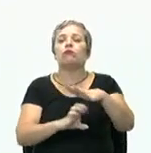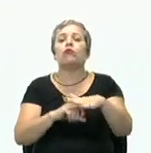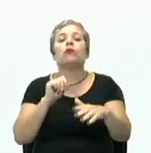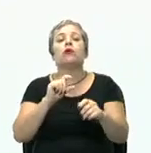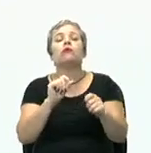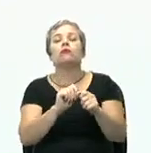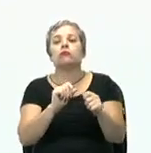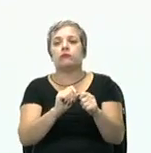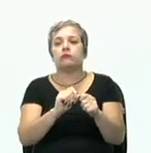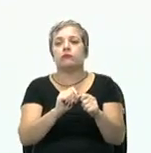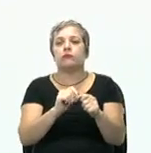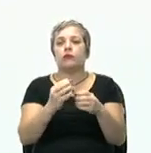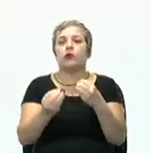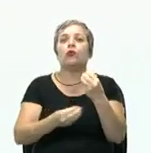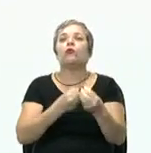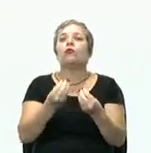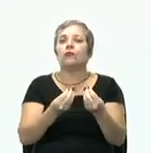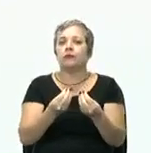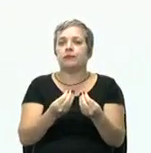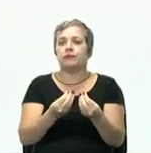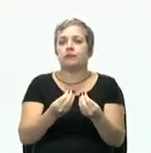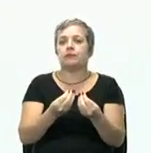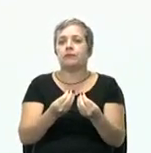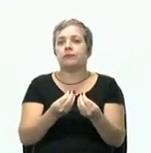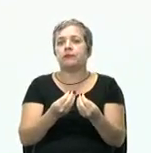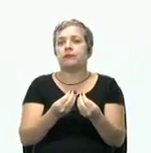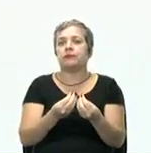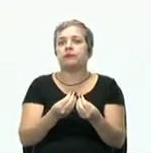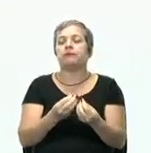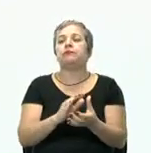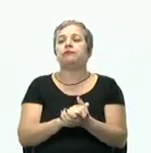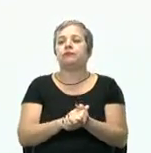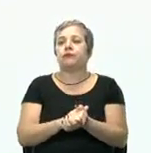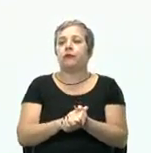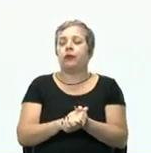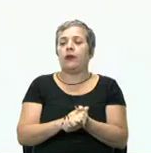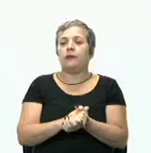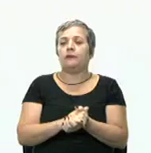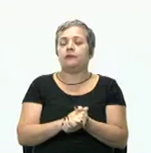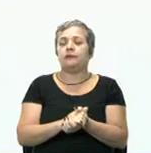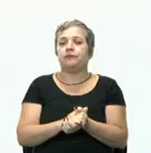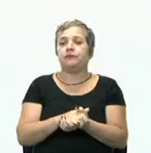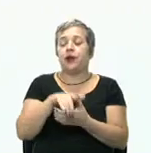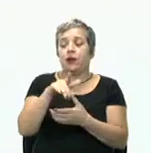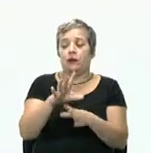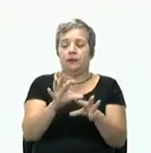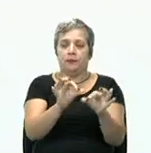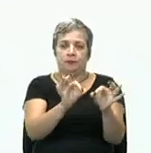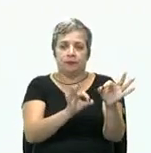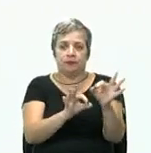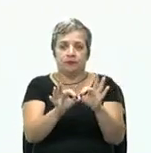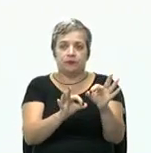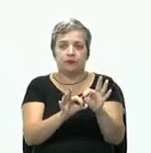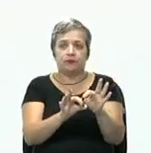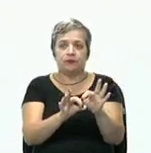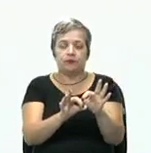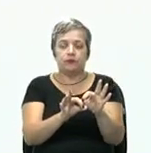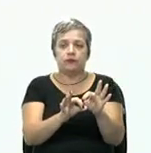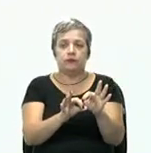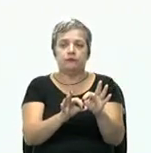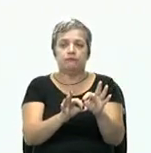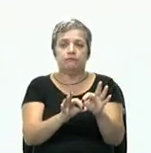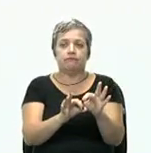ela faz e como ela faz? Ah, então você quer dizer que esse planejamento como você trouxe é